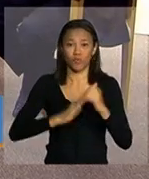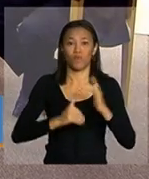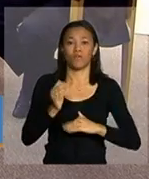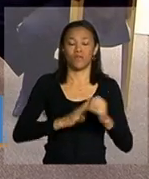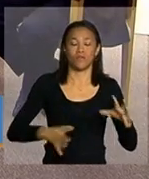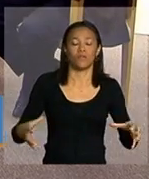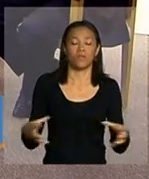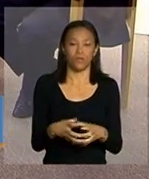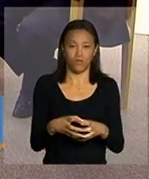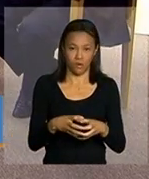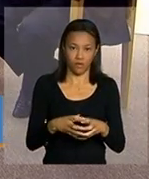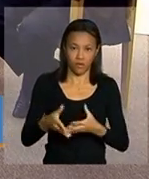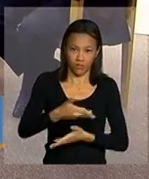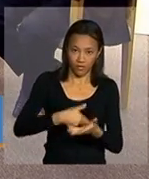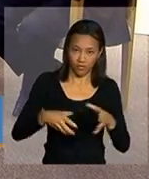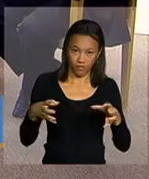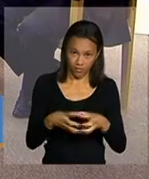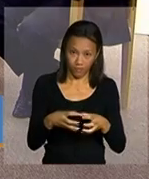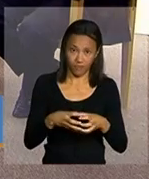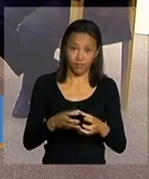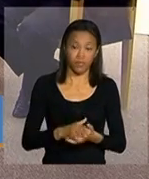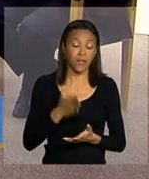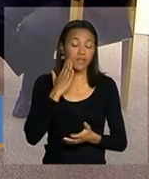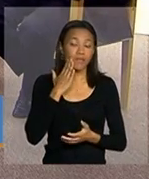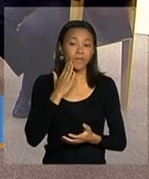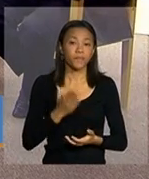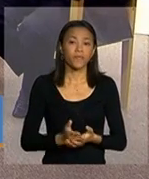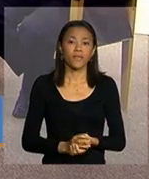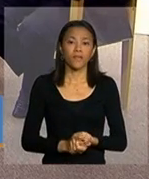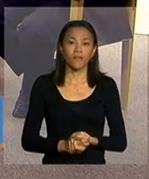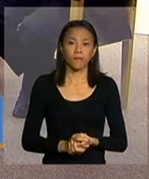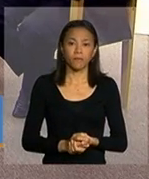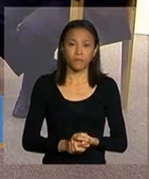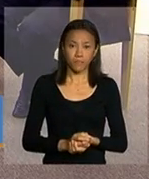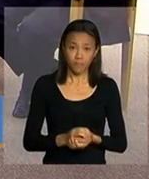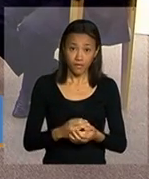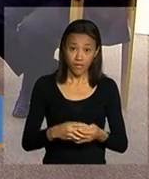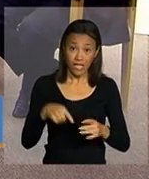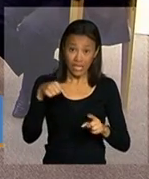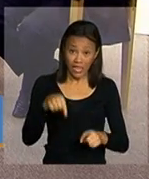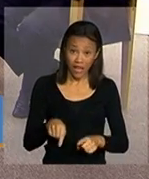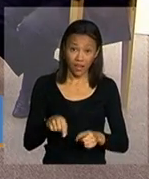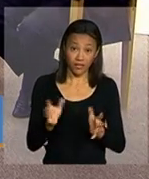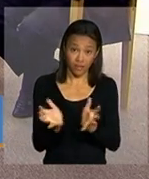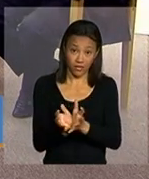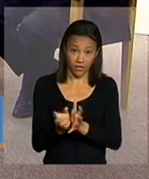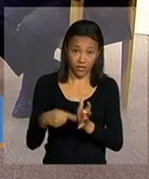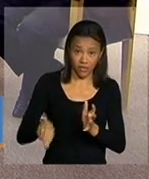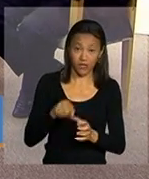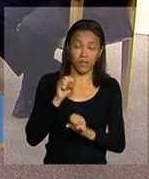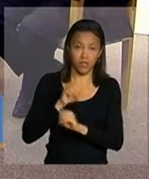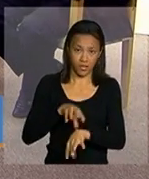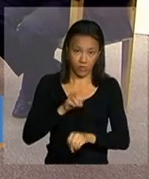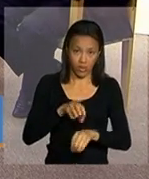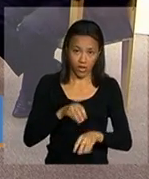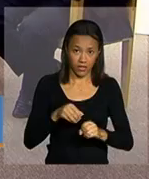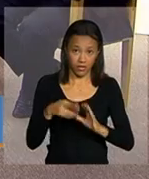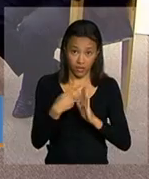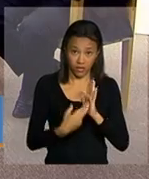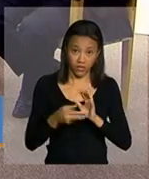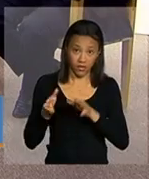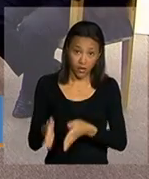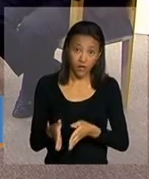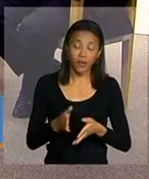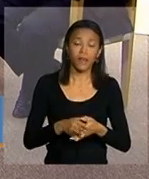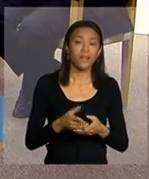isso. Muito, muito grande. E aí que na condicionalidade da educação, essa estratégia